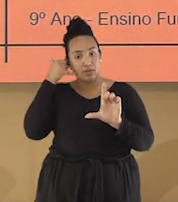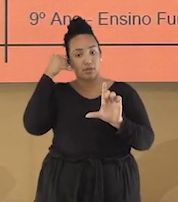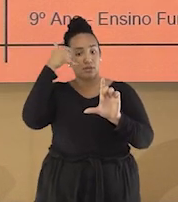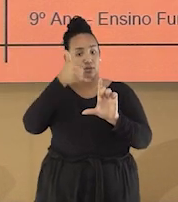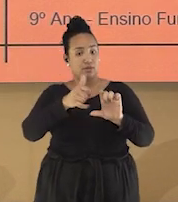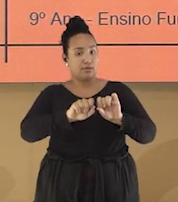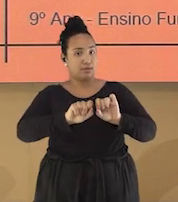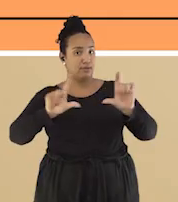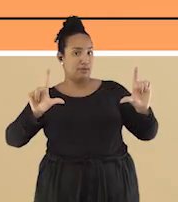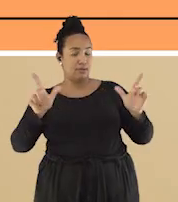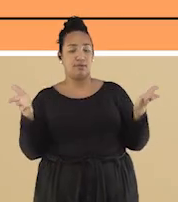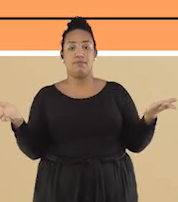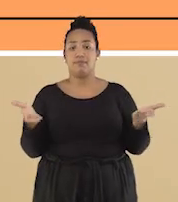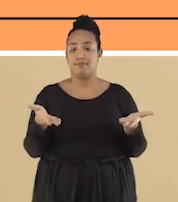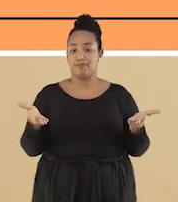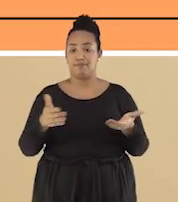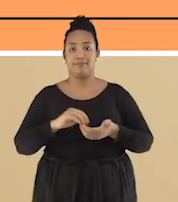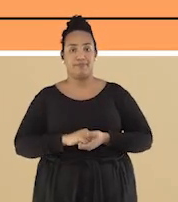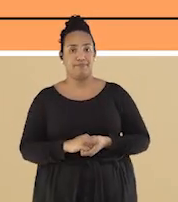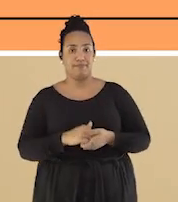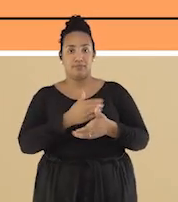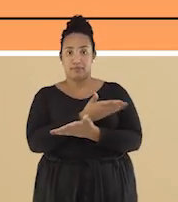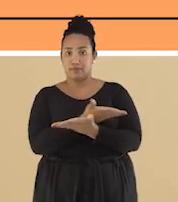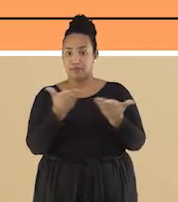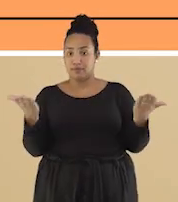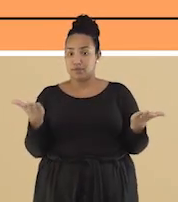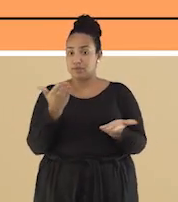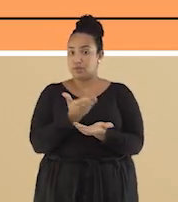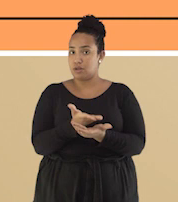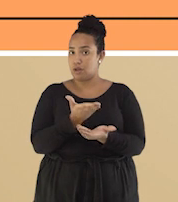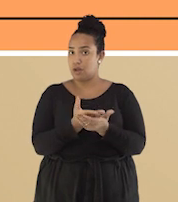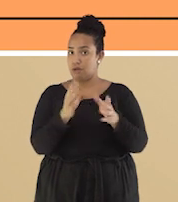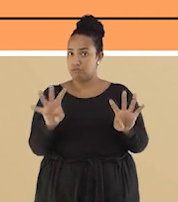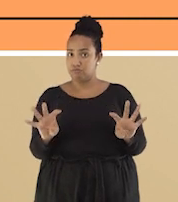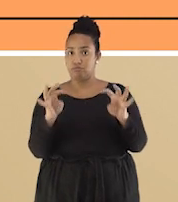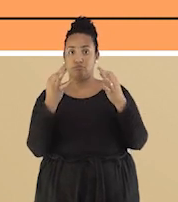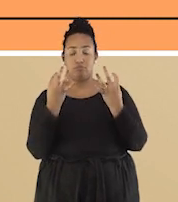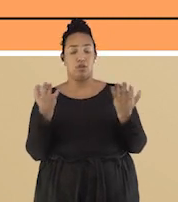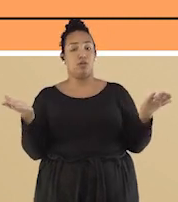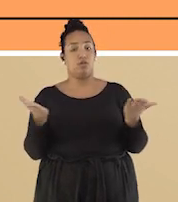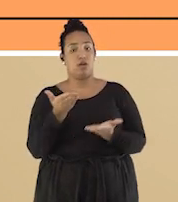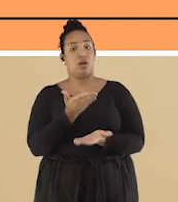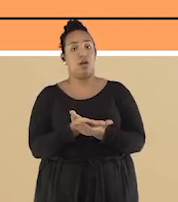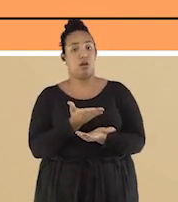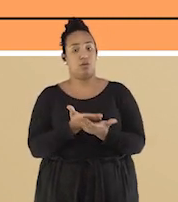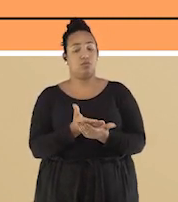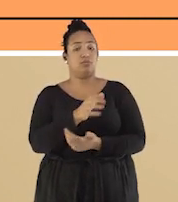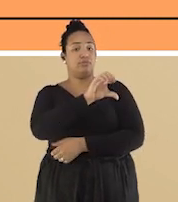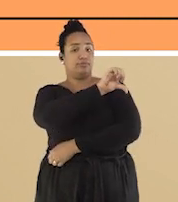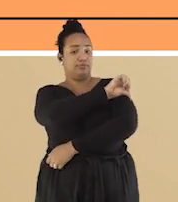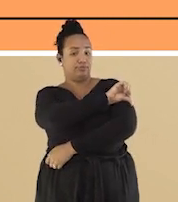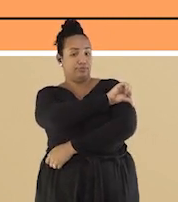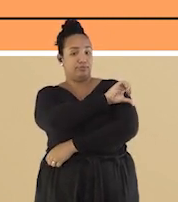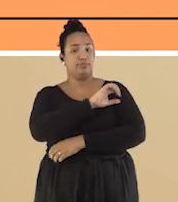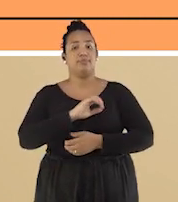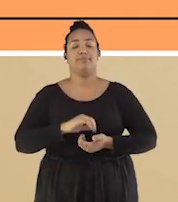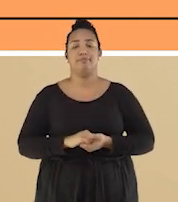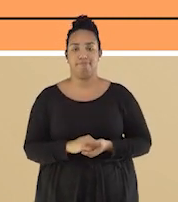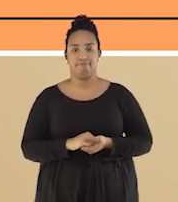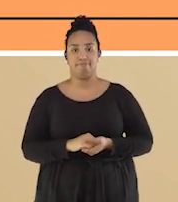aparecendo aqui na tela. Para vocês que estão nos acompanhando, essa é uma aula do 9º ano do Ensino Fundamental.